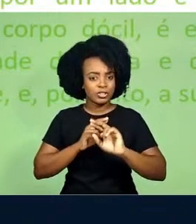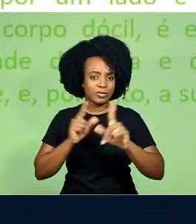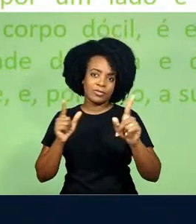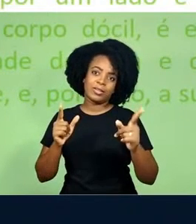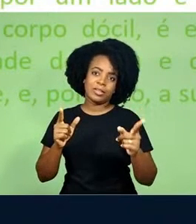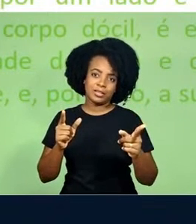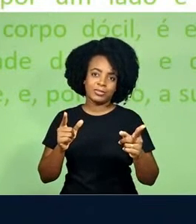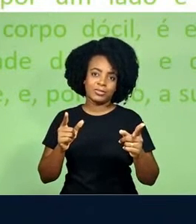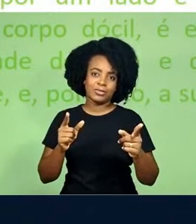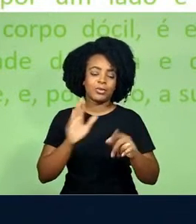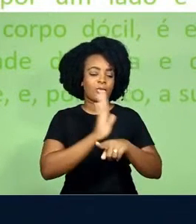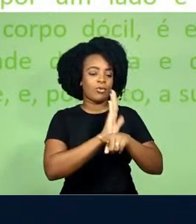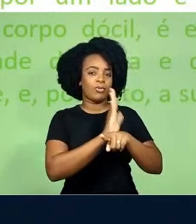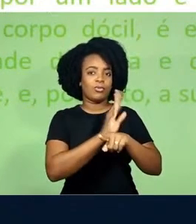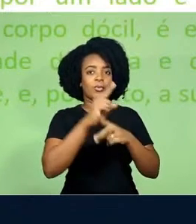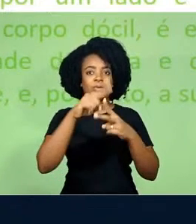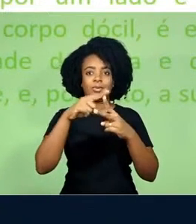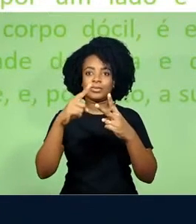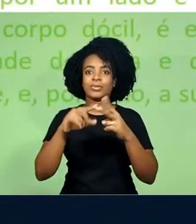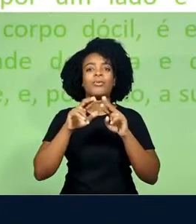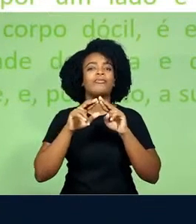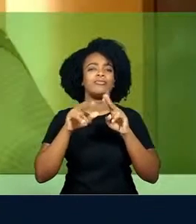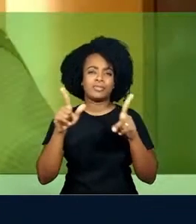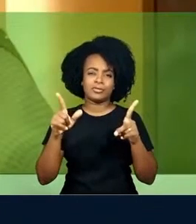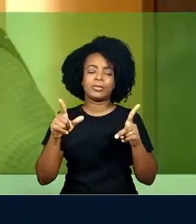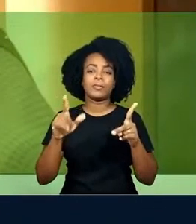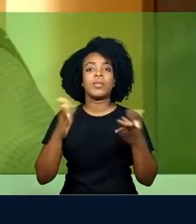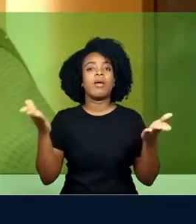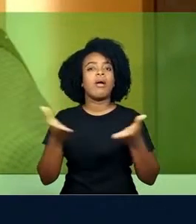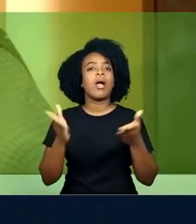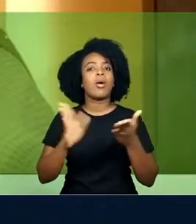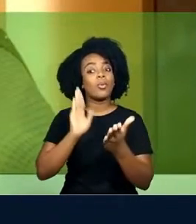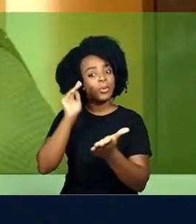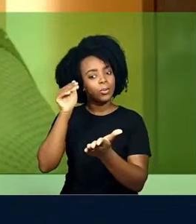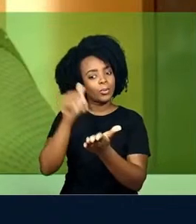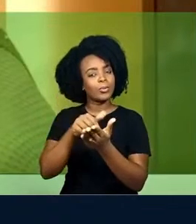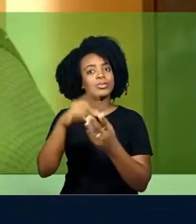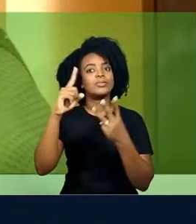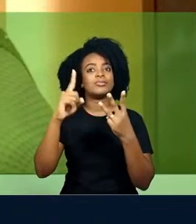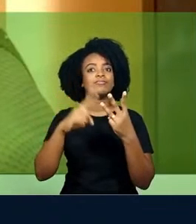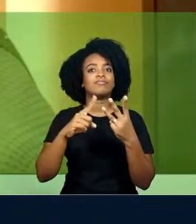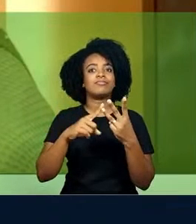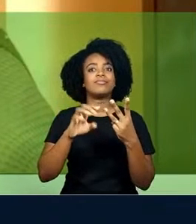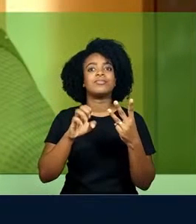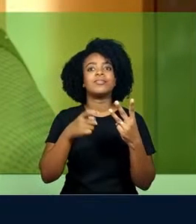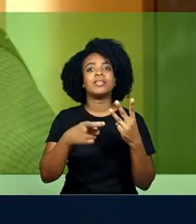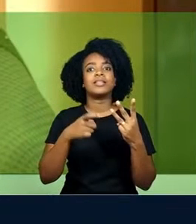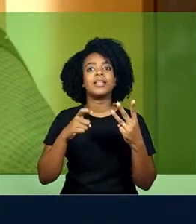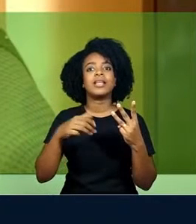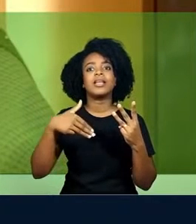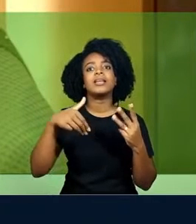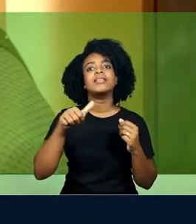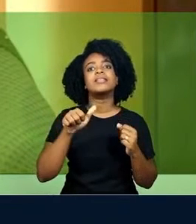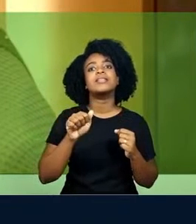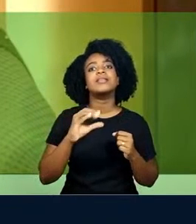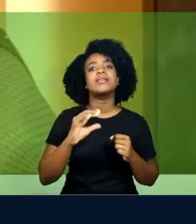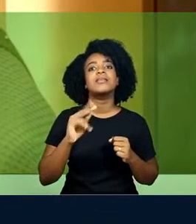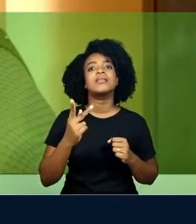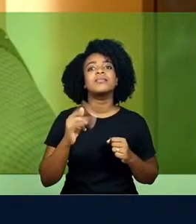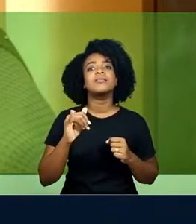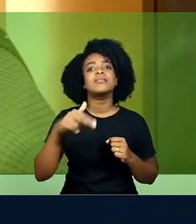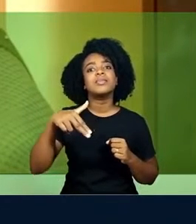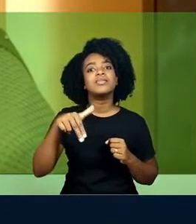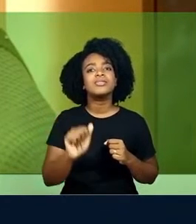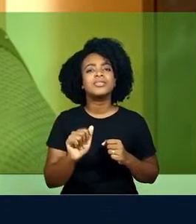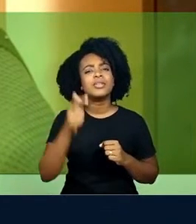de 2001, Odisseia no espaço. Vamos para o último filme, que se machina. Essa é a Ava, a